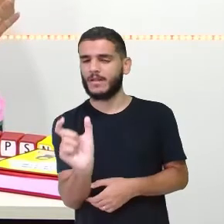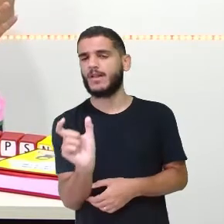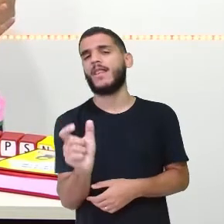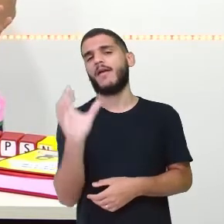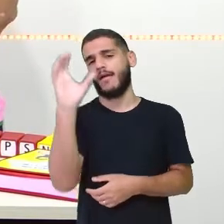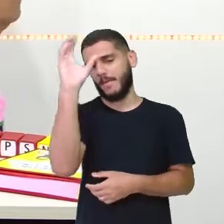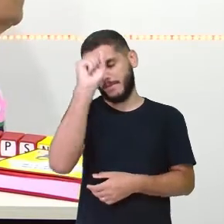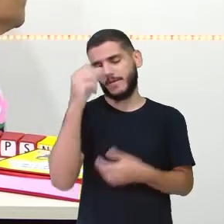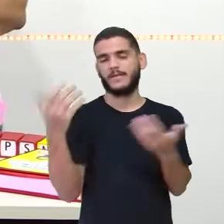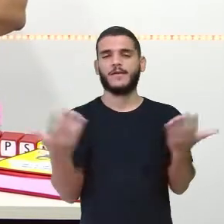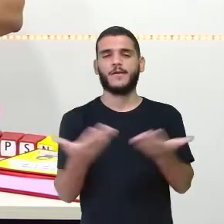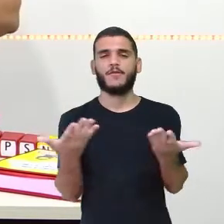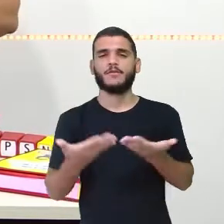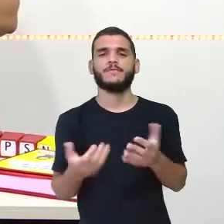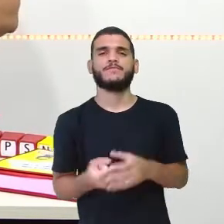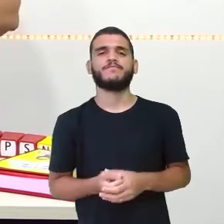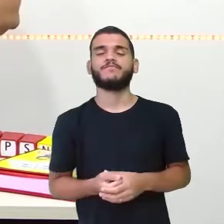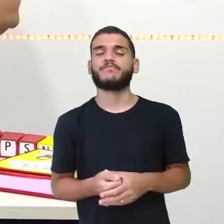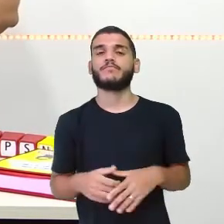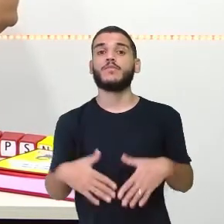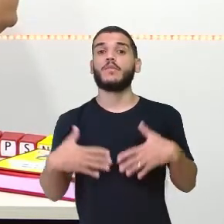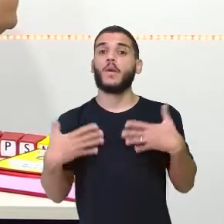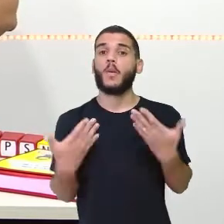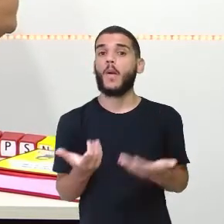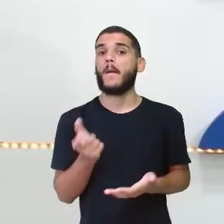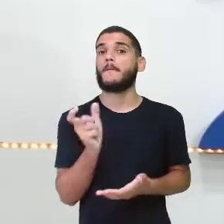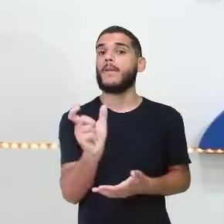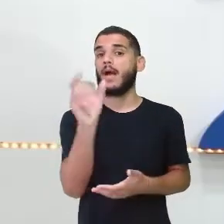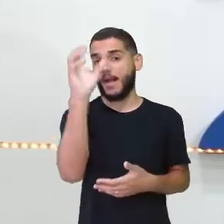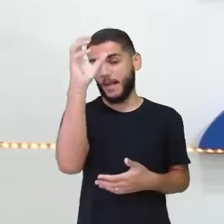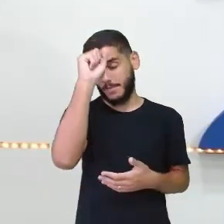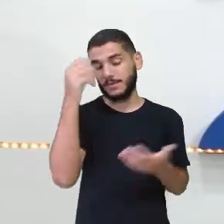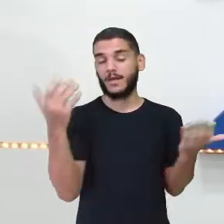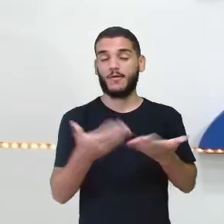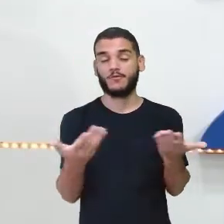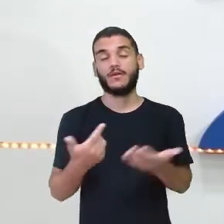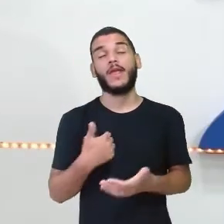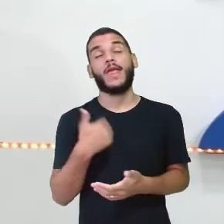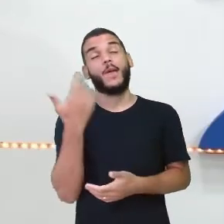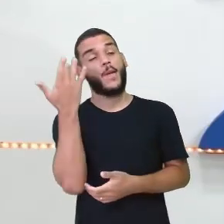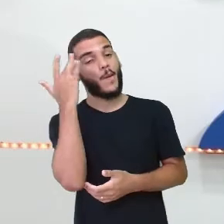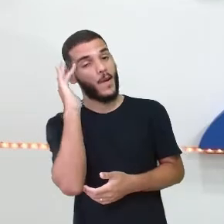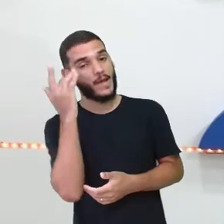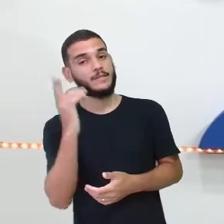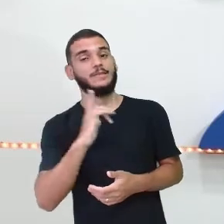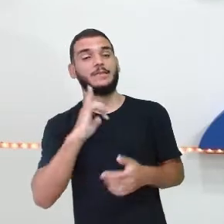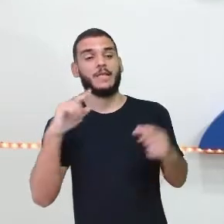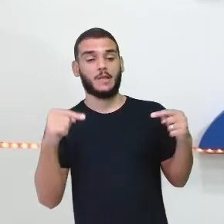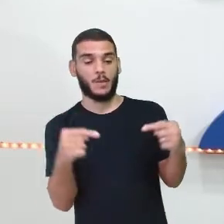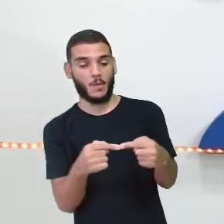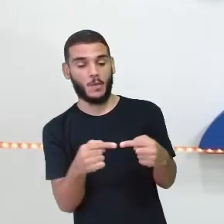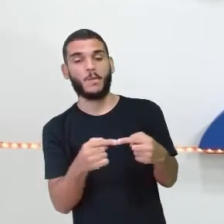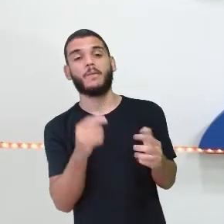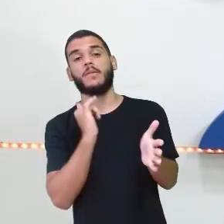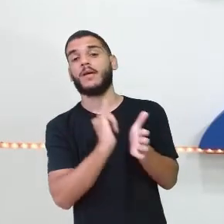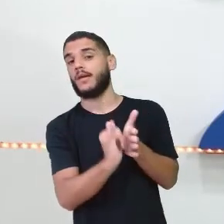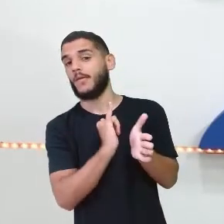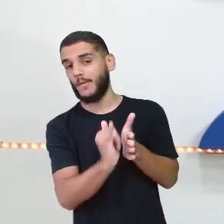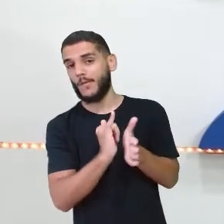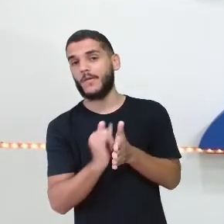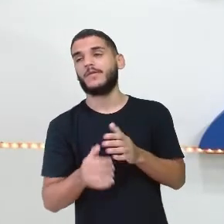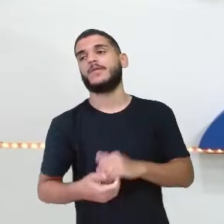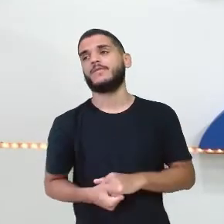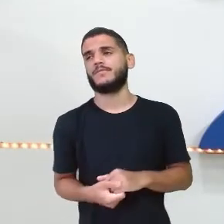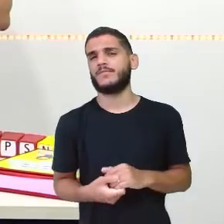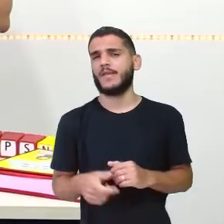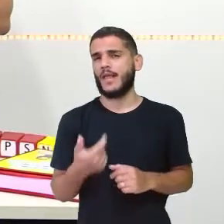aprender. E quais serão as palavras que a gente vai aprender hoje? Eu acho que deve ter a ver com os contos, com o conto que você vai contar. Será que eu